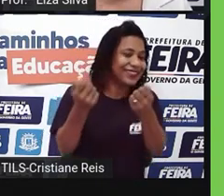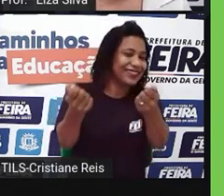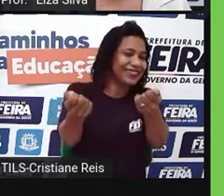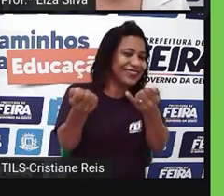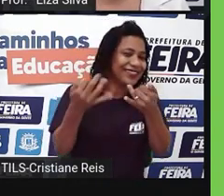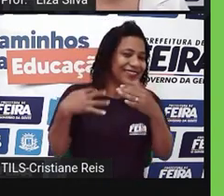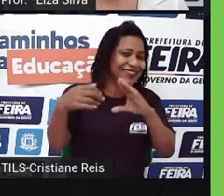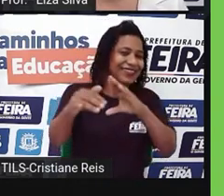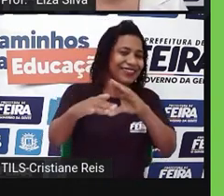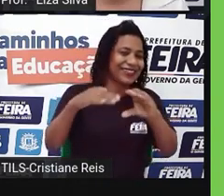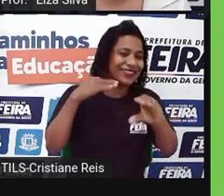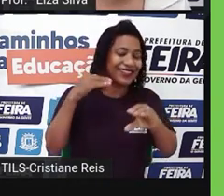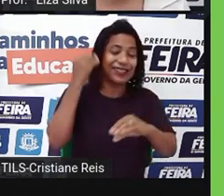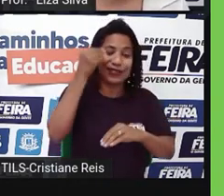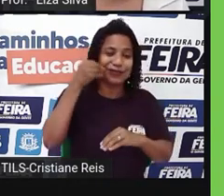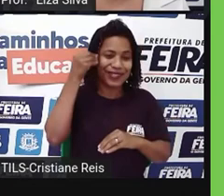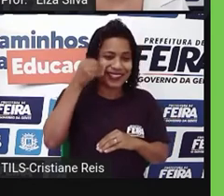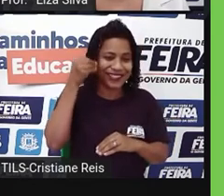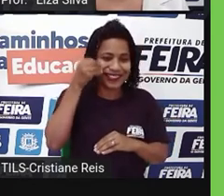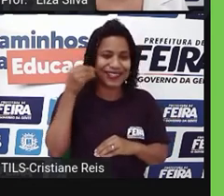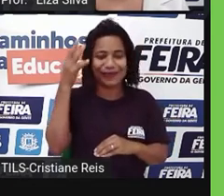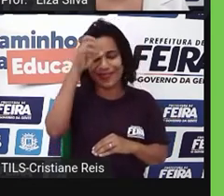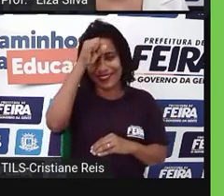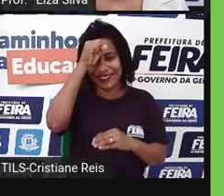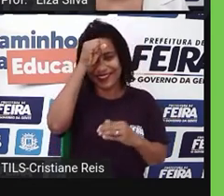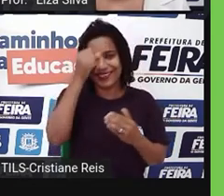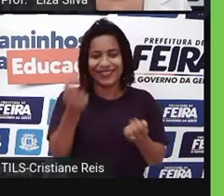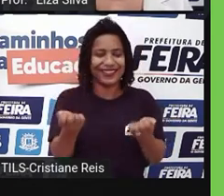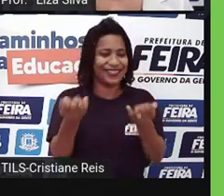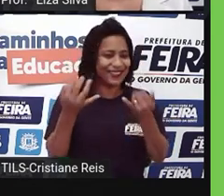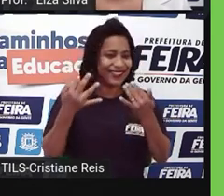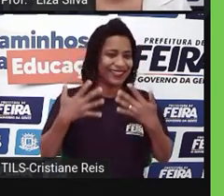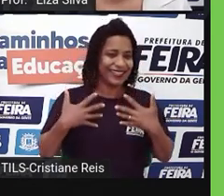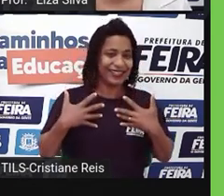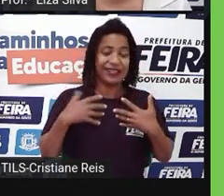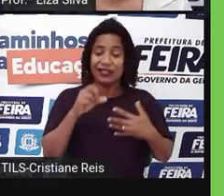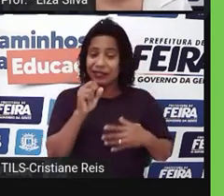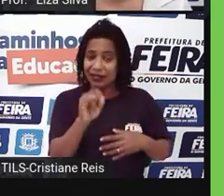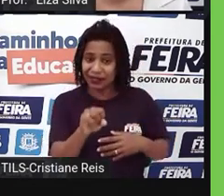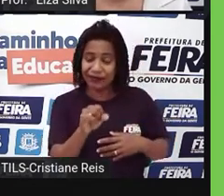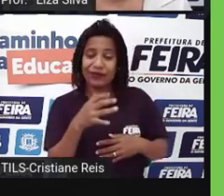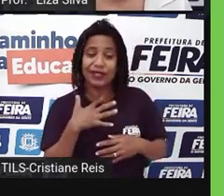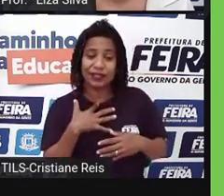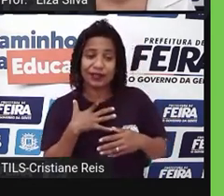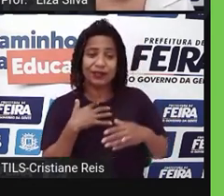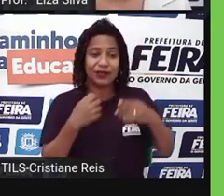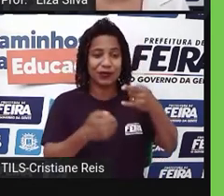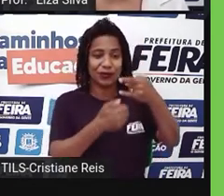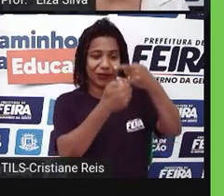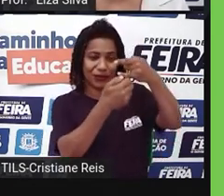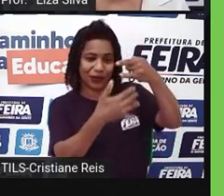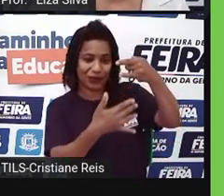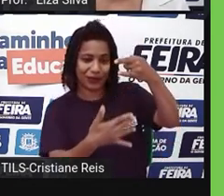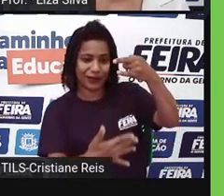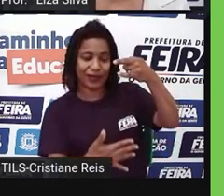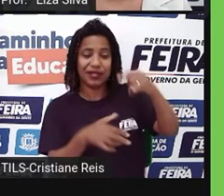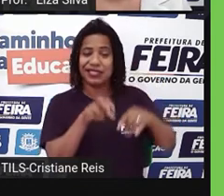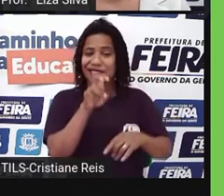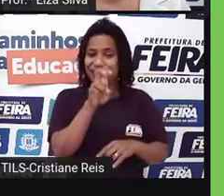essa experiência enriquecedora de aprendizagem comigo. Se você preferir escrever um comentário de cinco linhas,